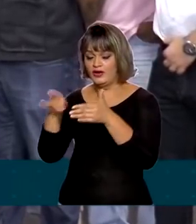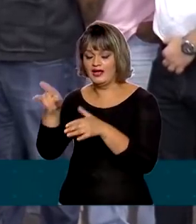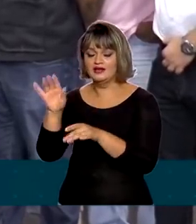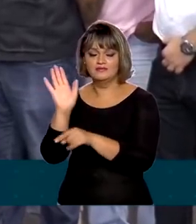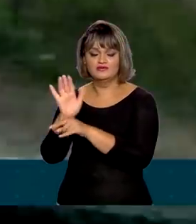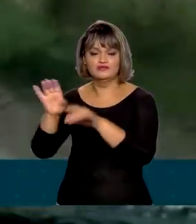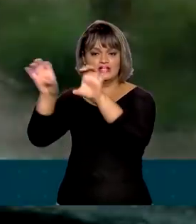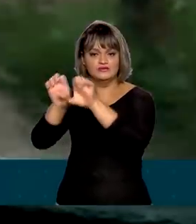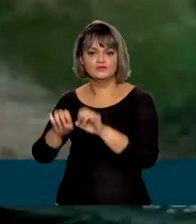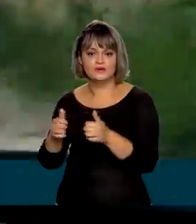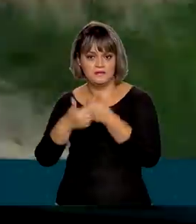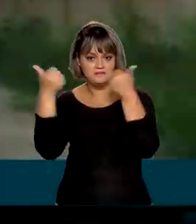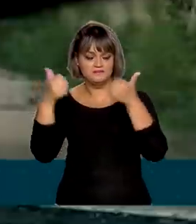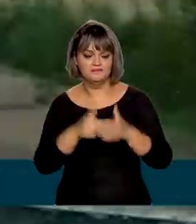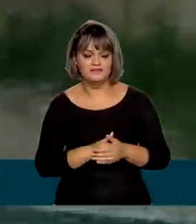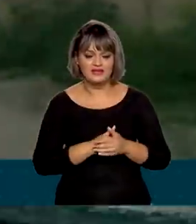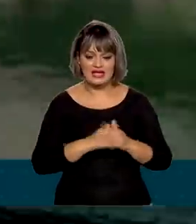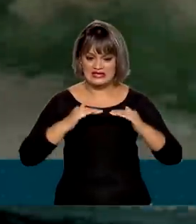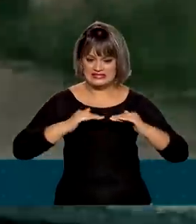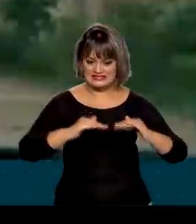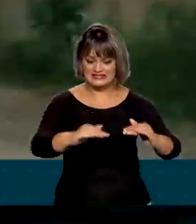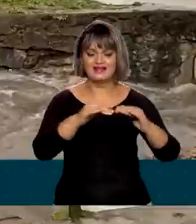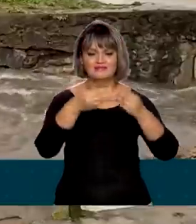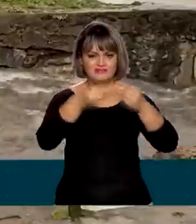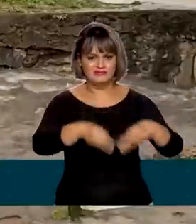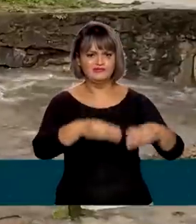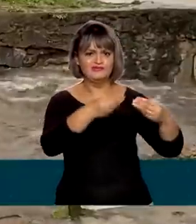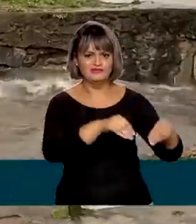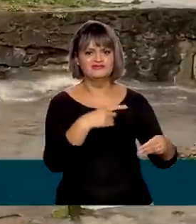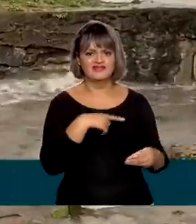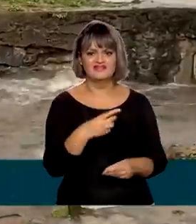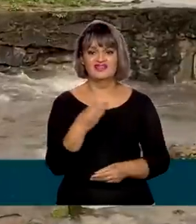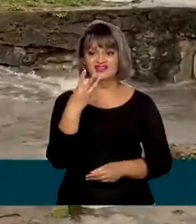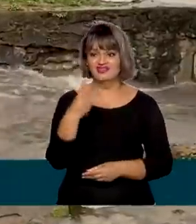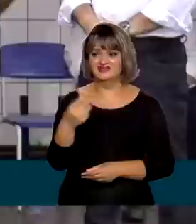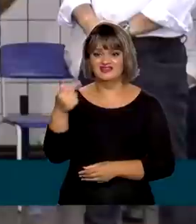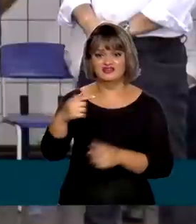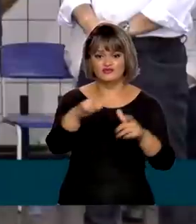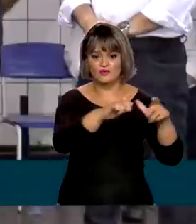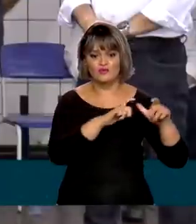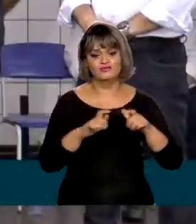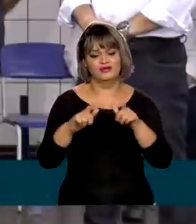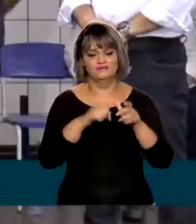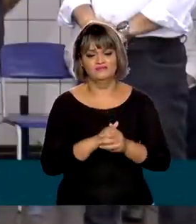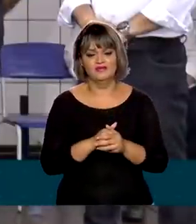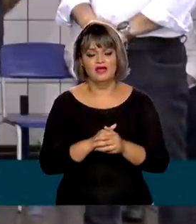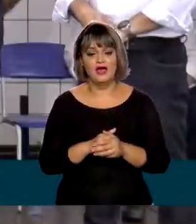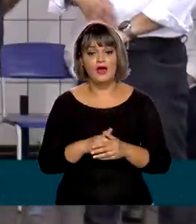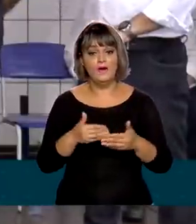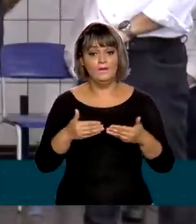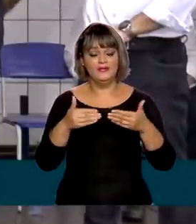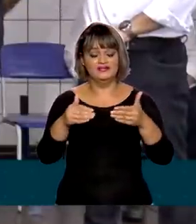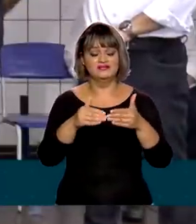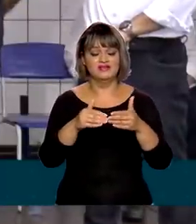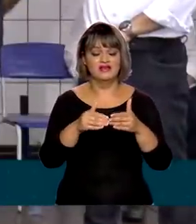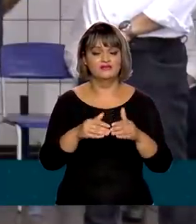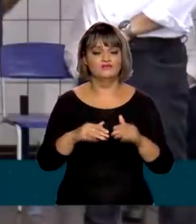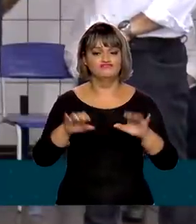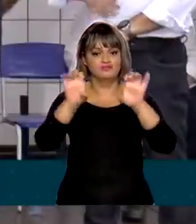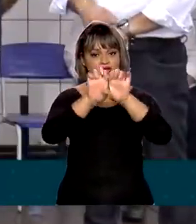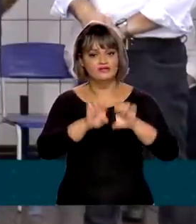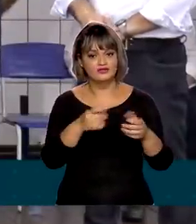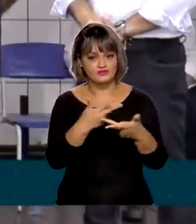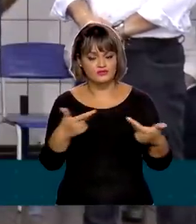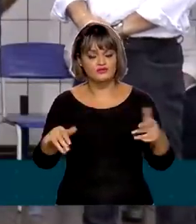infraestrutura da Bahia. As estradas também foram afetadas em 37 trechos. O Ministério da Infraestrutura anunciou uma medida